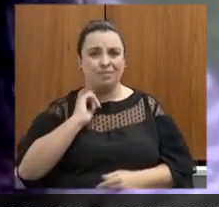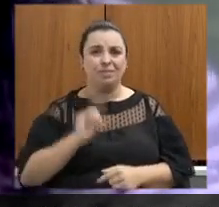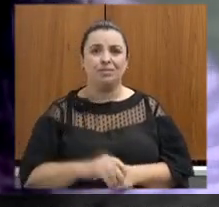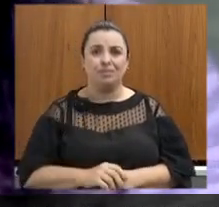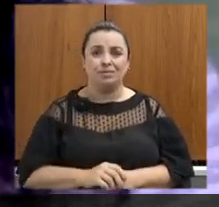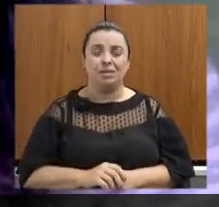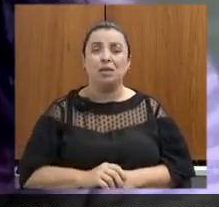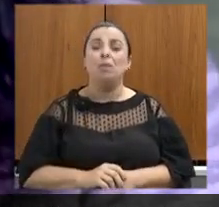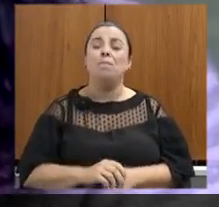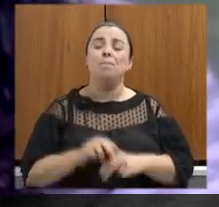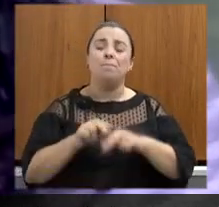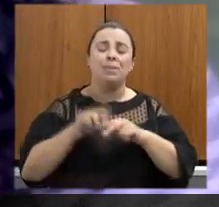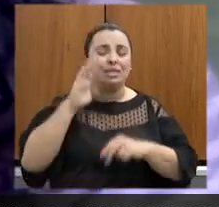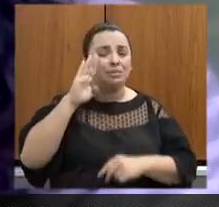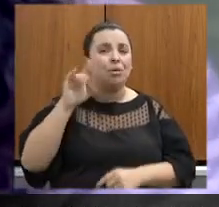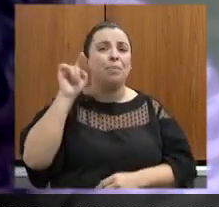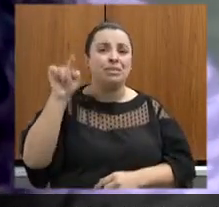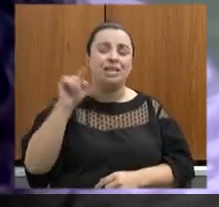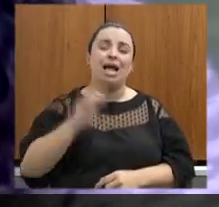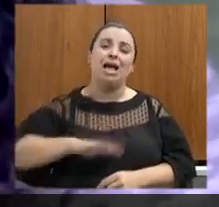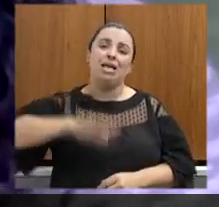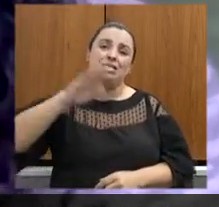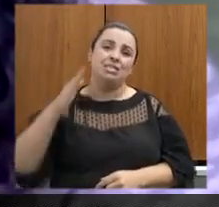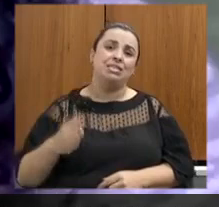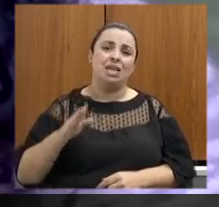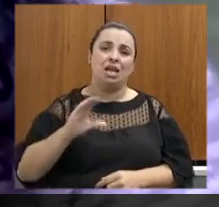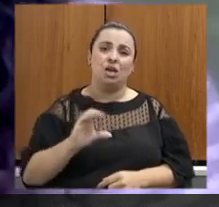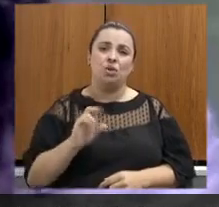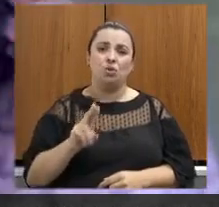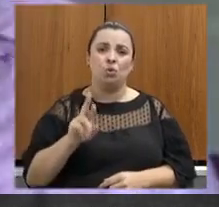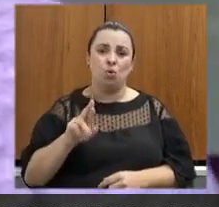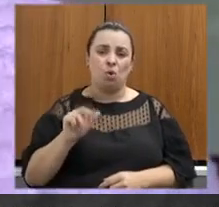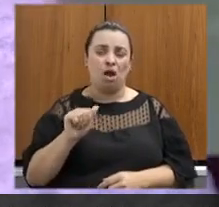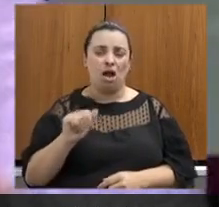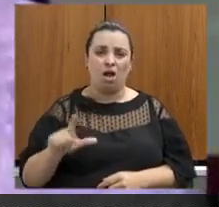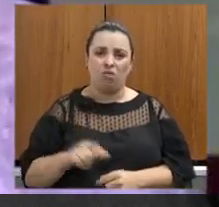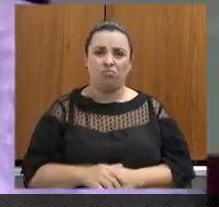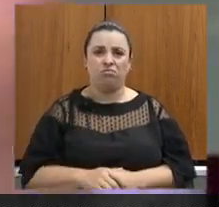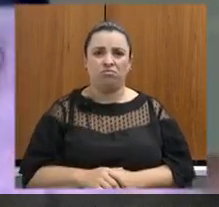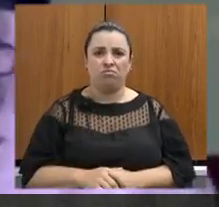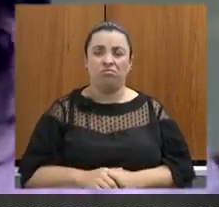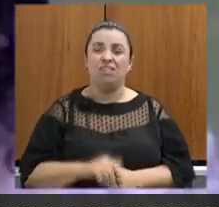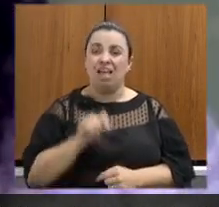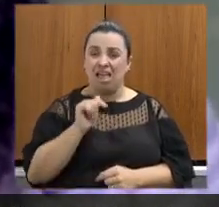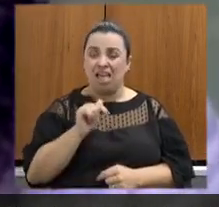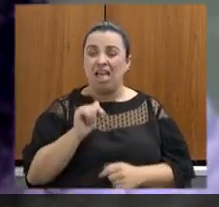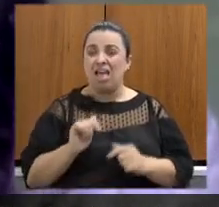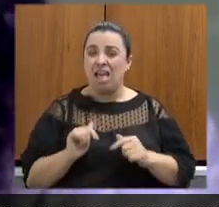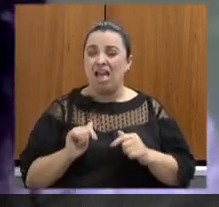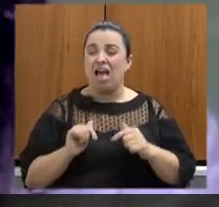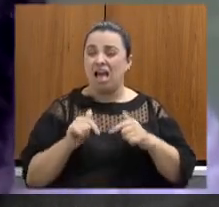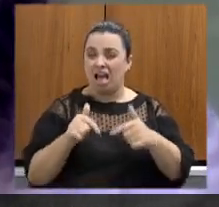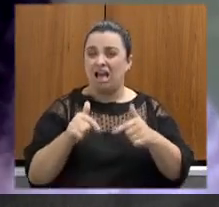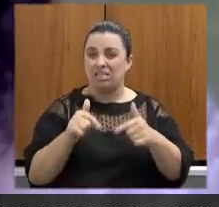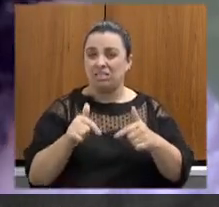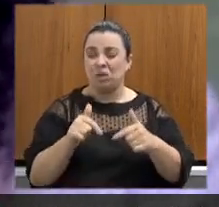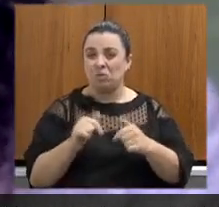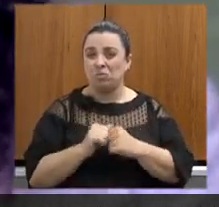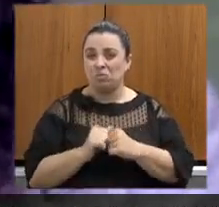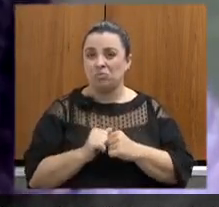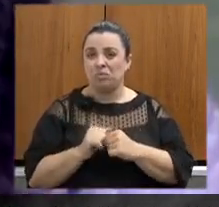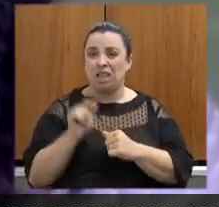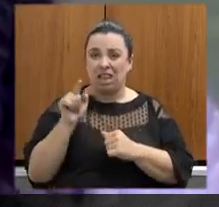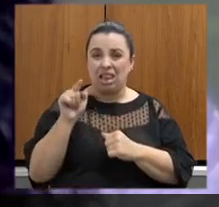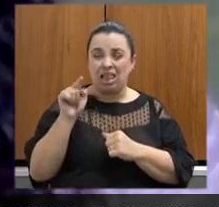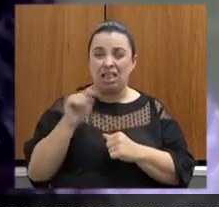aqui da Serra do Curral a ação ocorrida ela traduz uma afronta ao